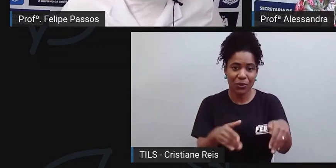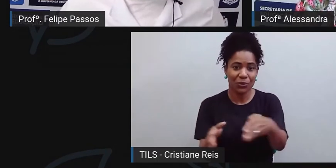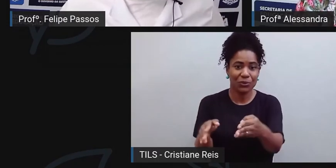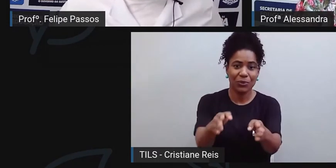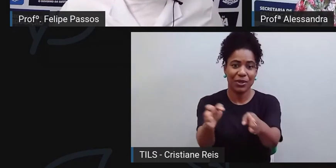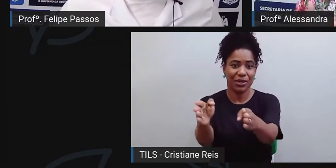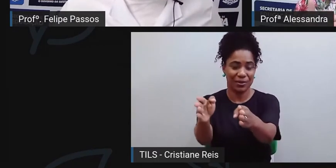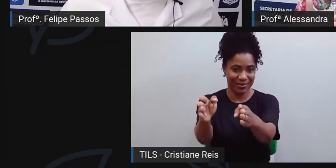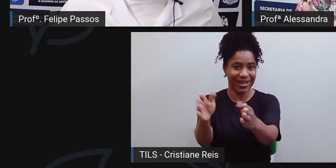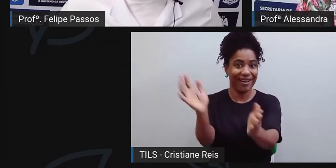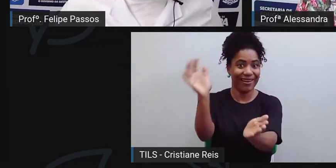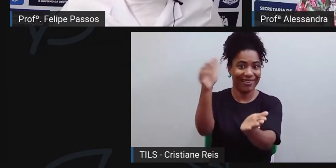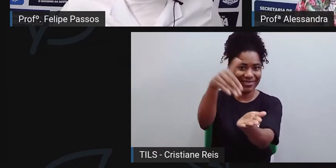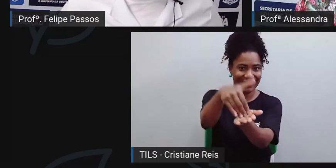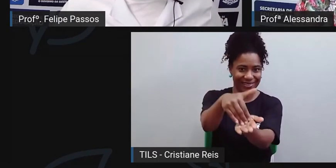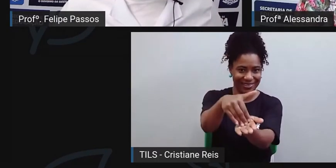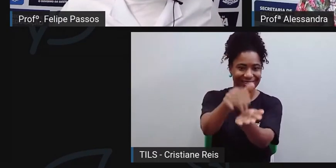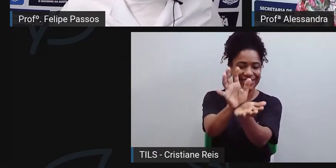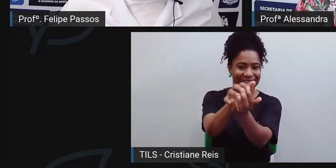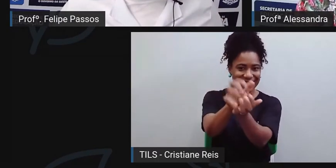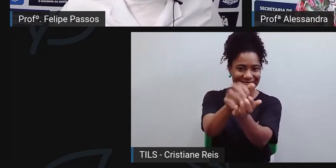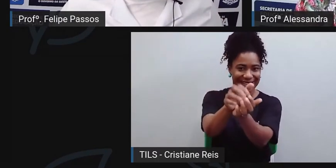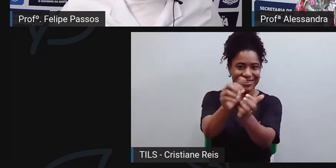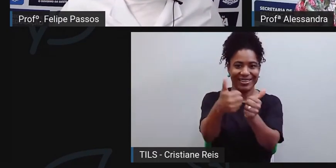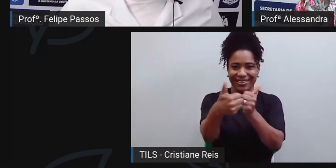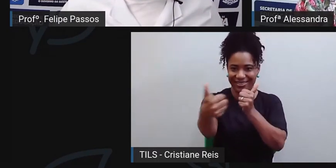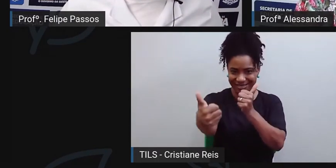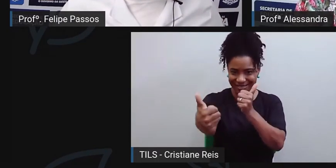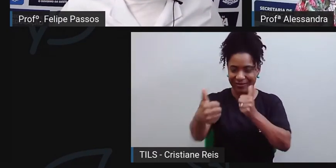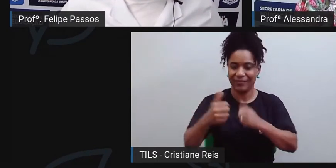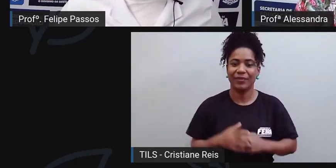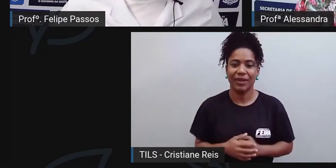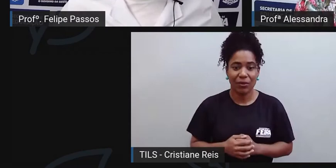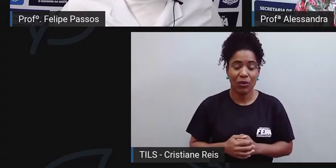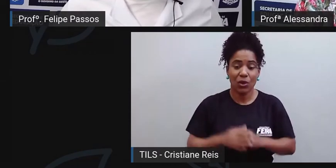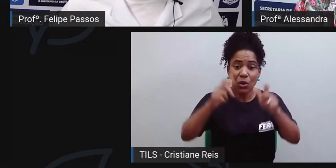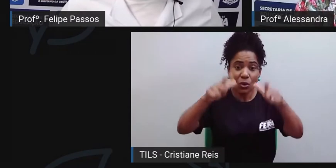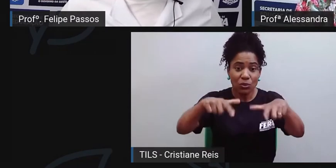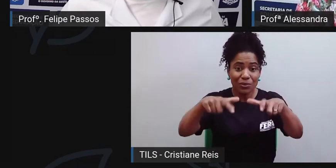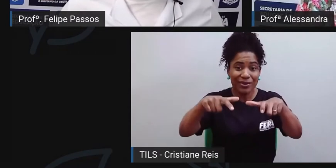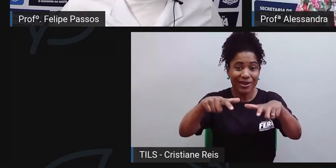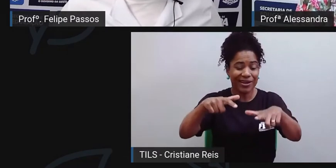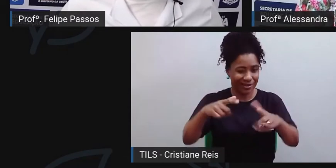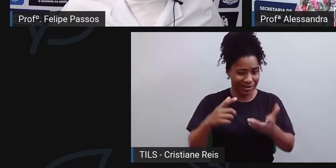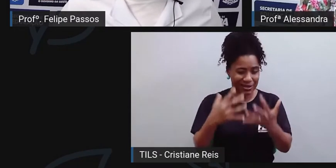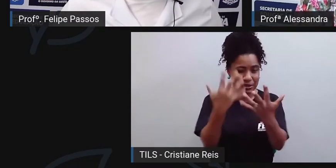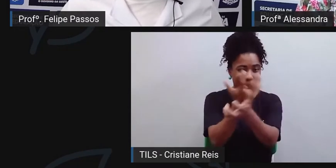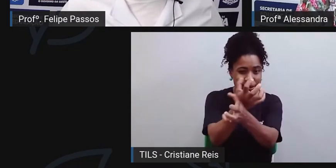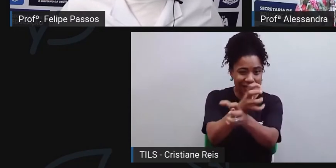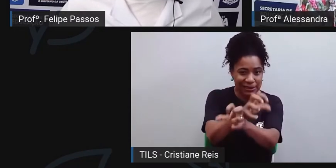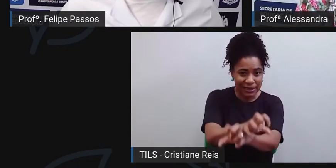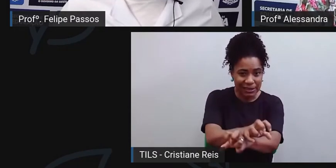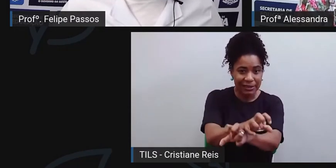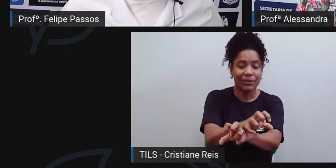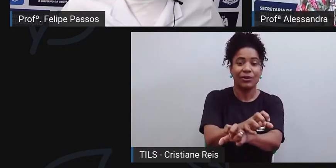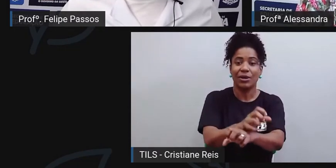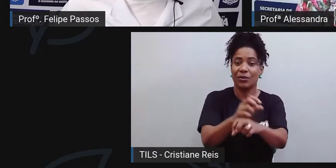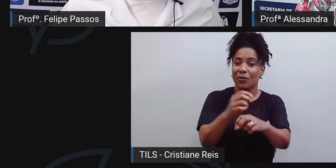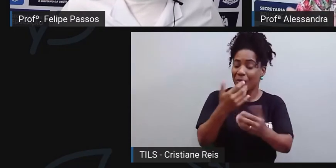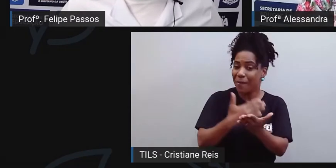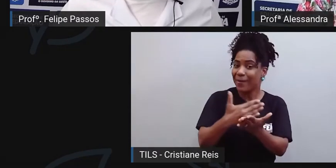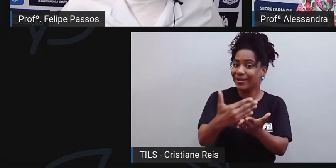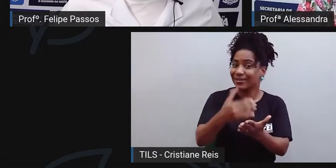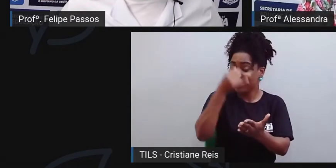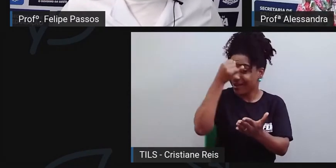Então, toda aquela área, né, que é uma área de sertão, ela vai sendo ocupada por fazendas de gado.